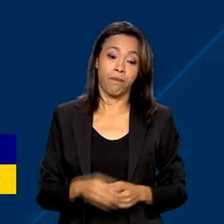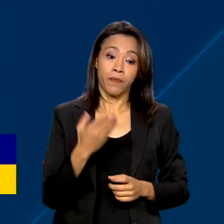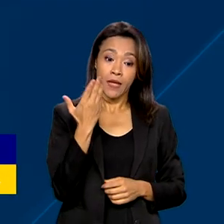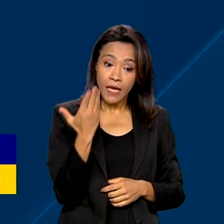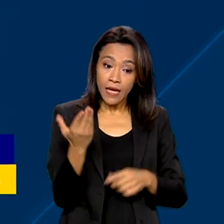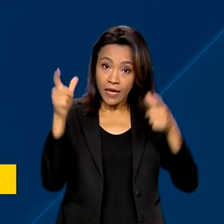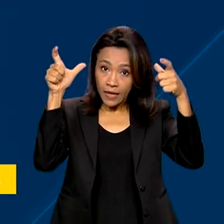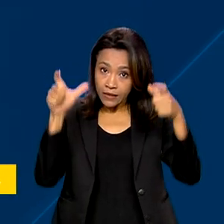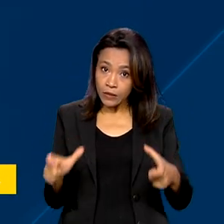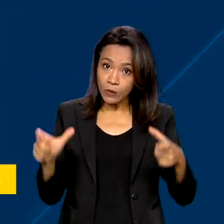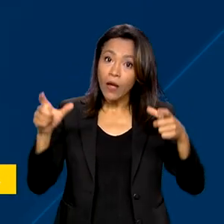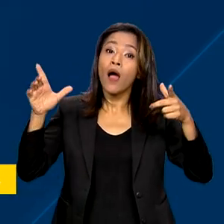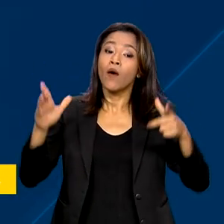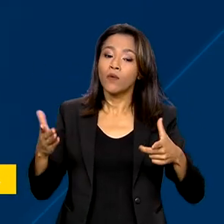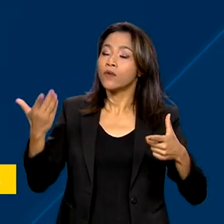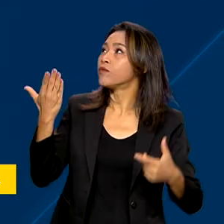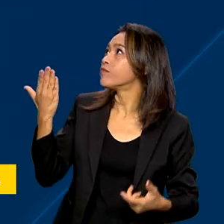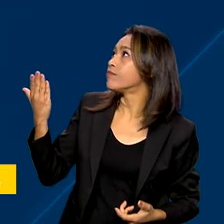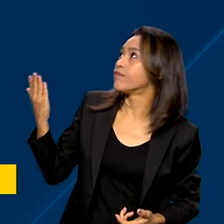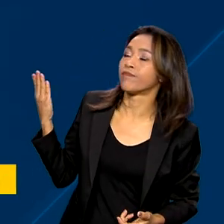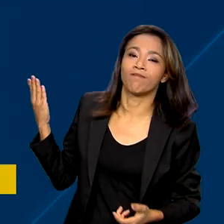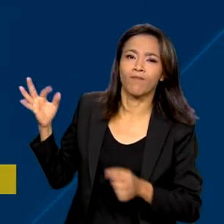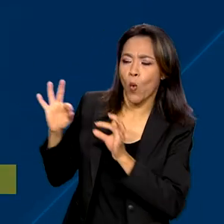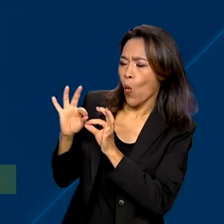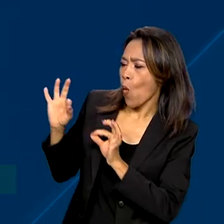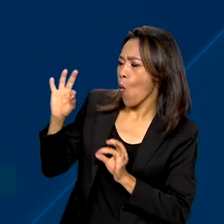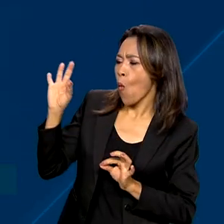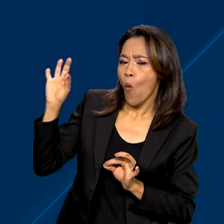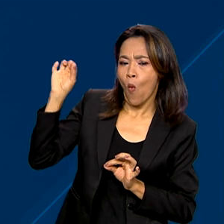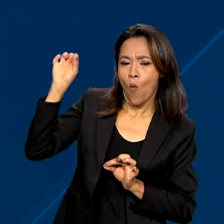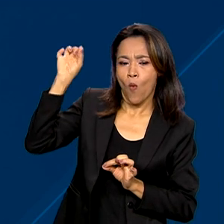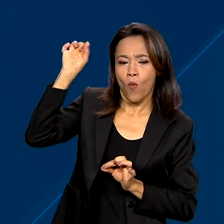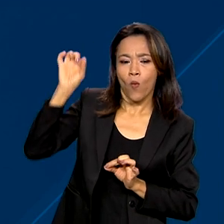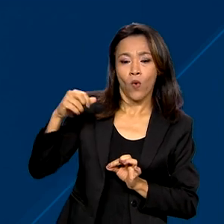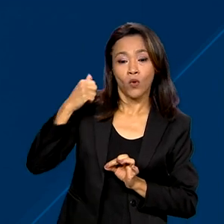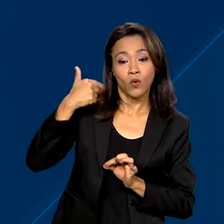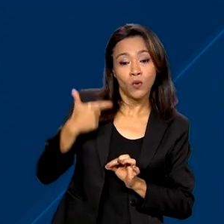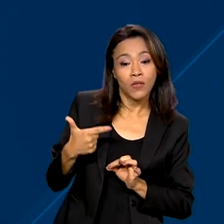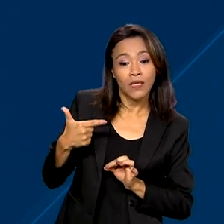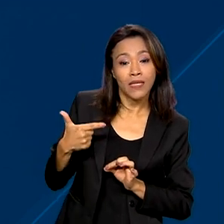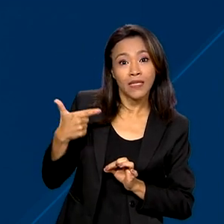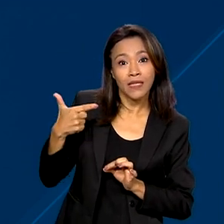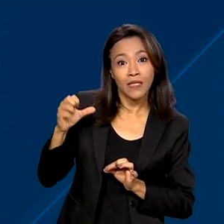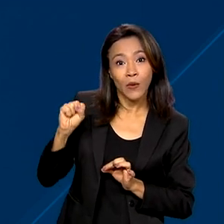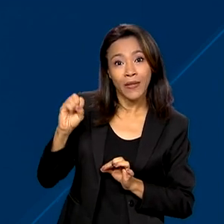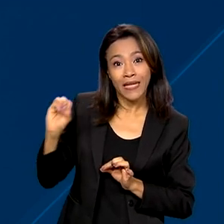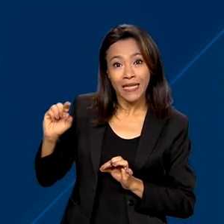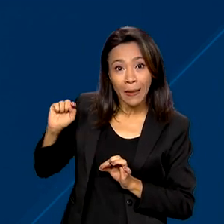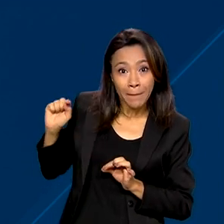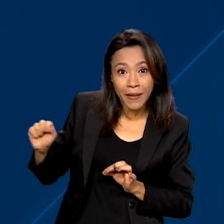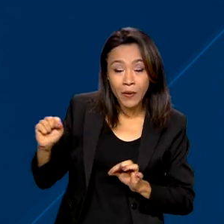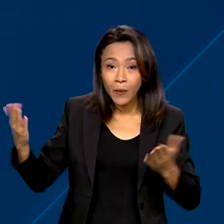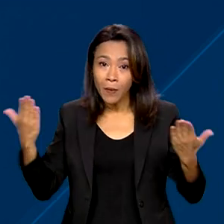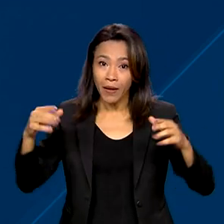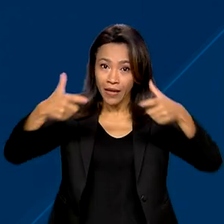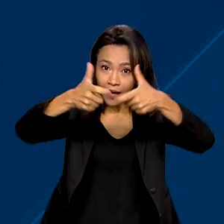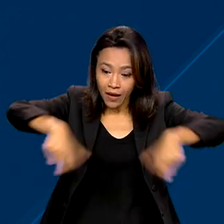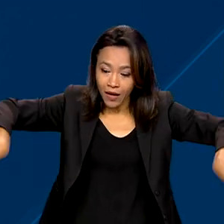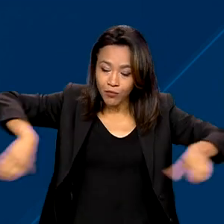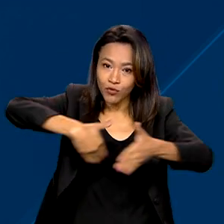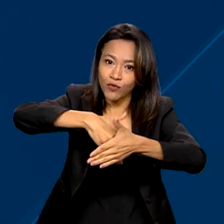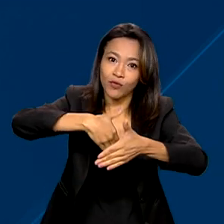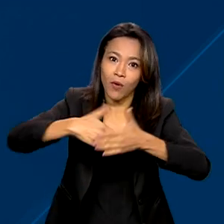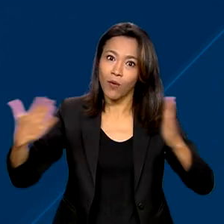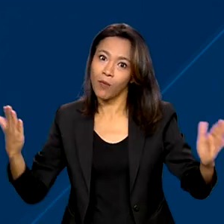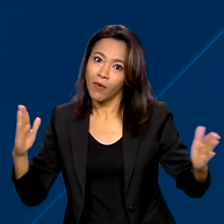Alto Rio Guamá fica no Pará e ocupa uma área equivalente a 280 mil campos de futebol. Lá